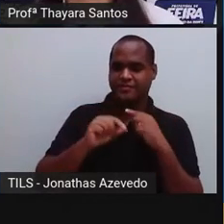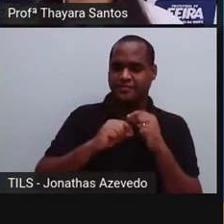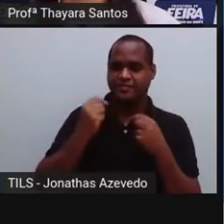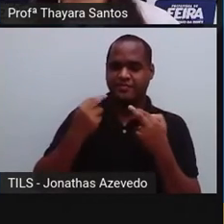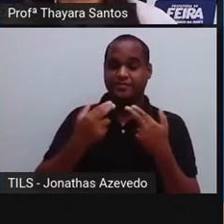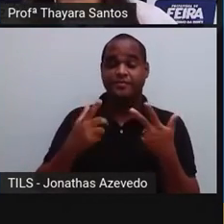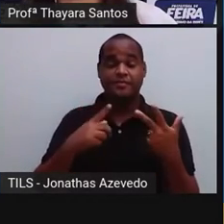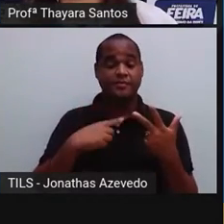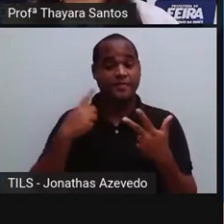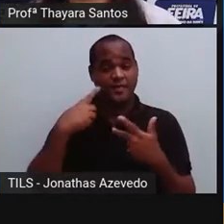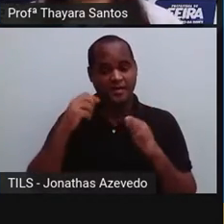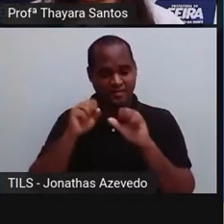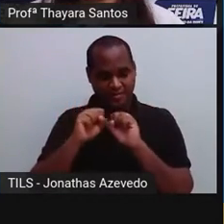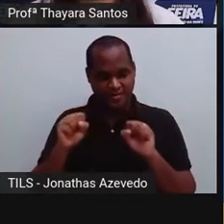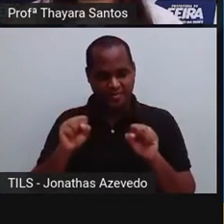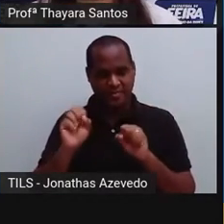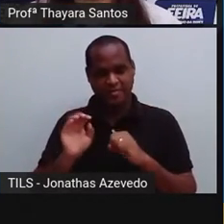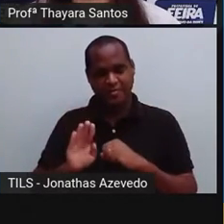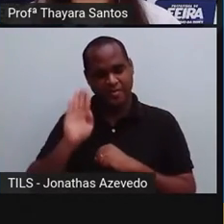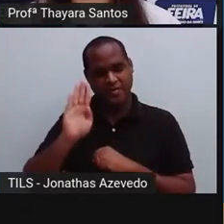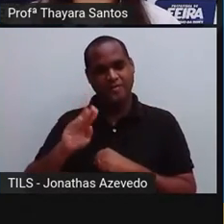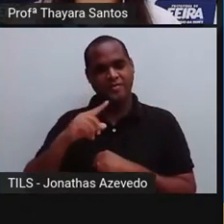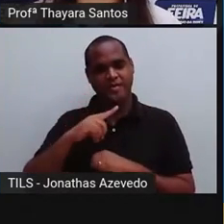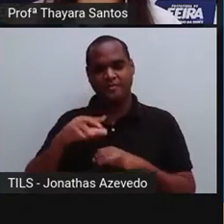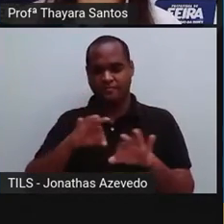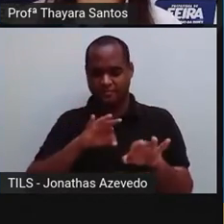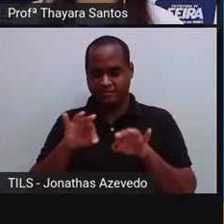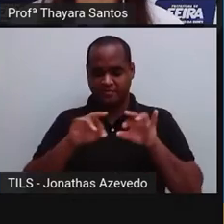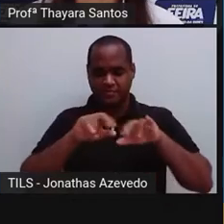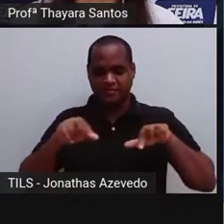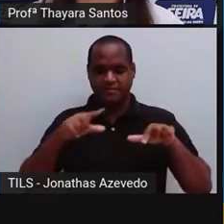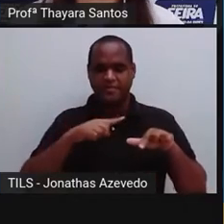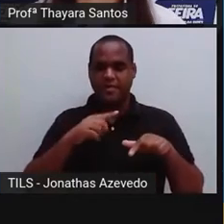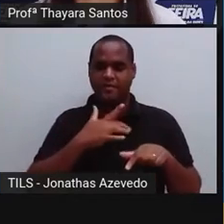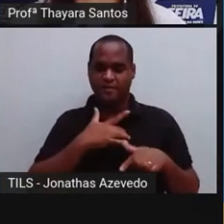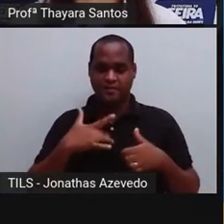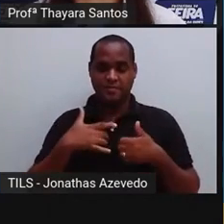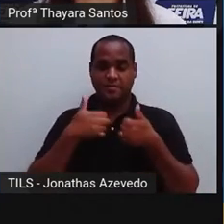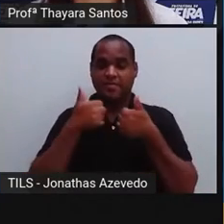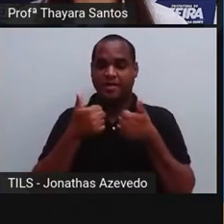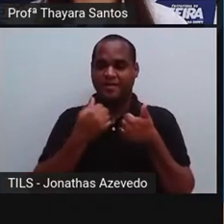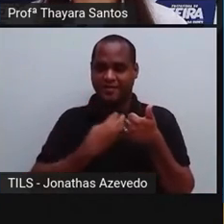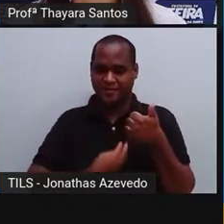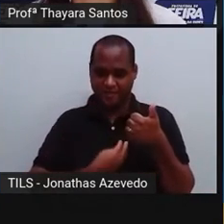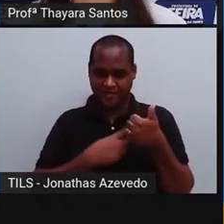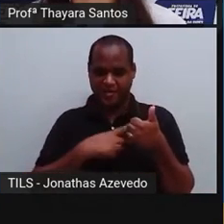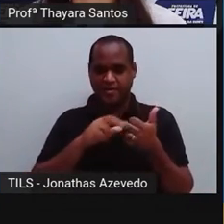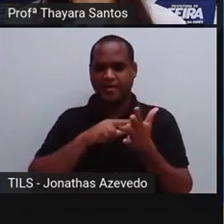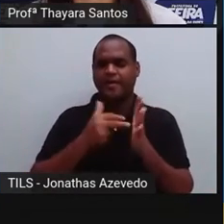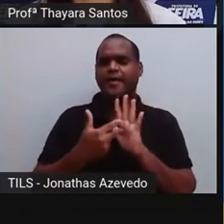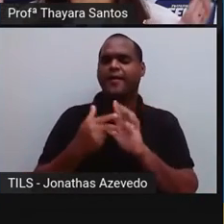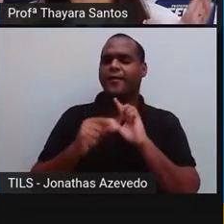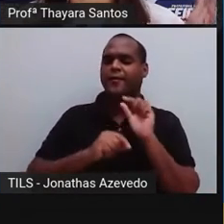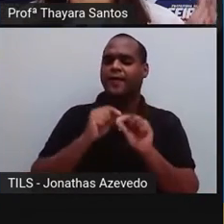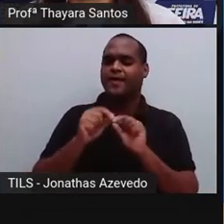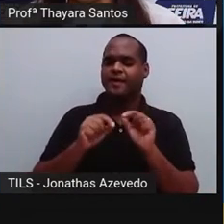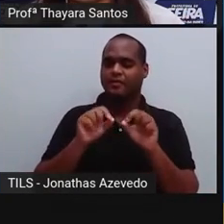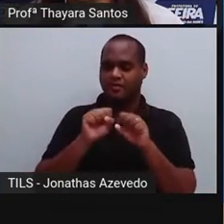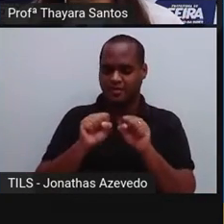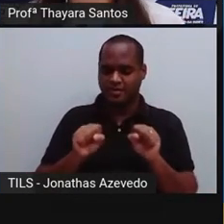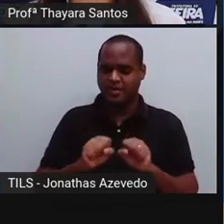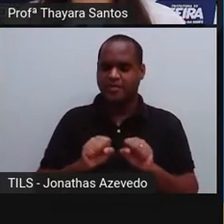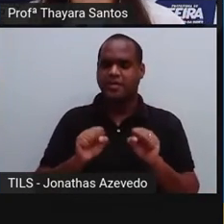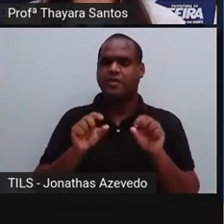um sistema é um nível biológico, né? Um nível de organização biológica dos seres vivos e ele significa, né? Esse termo sistema